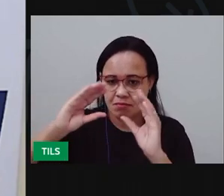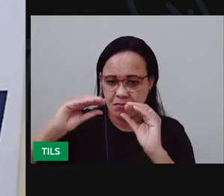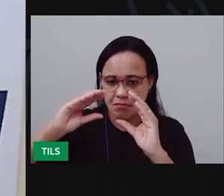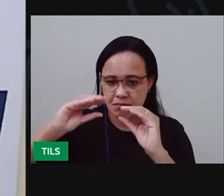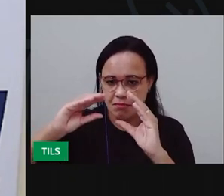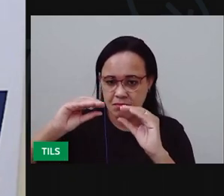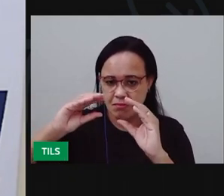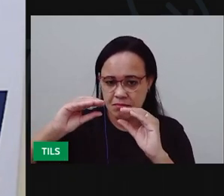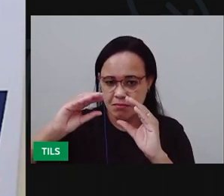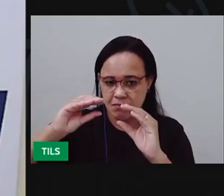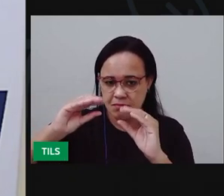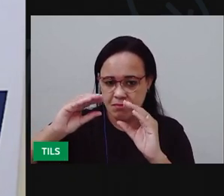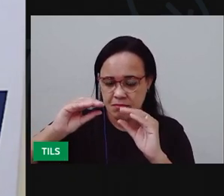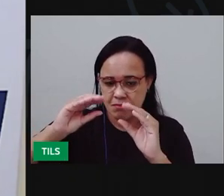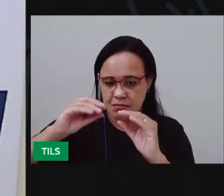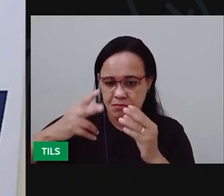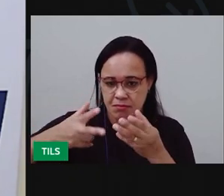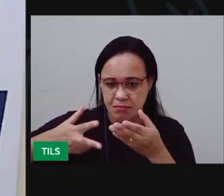Faz um corte.